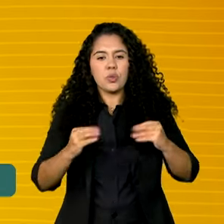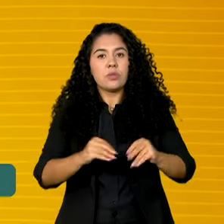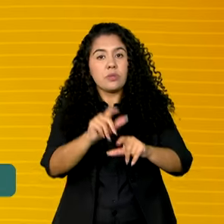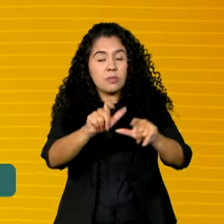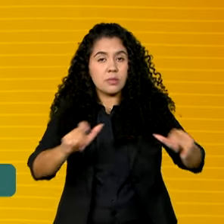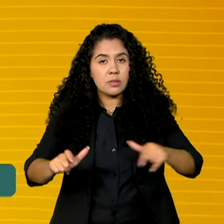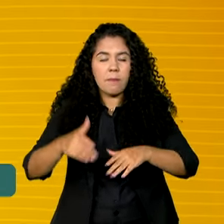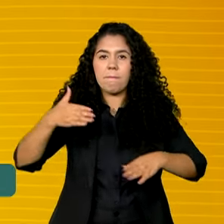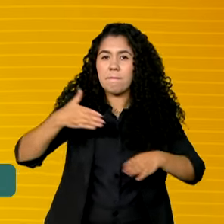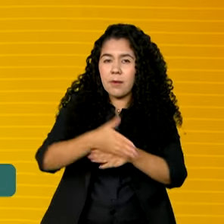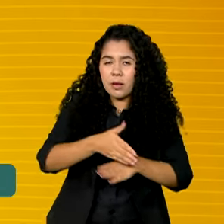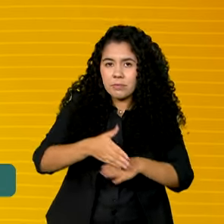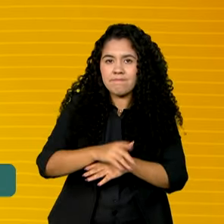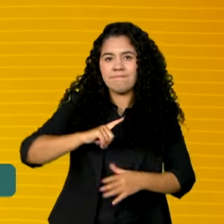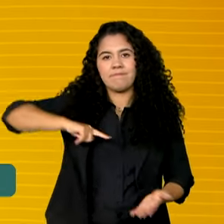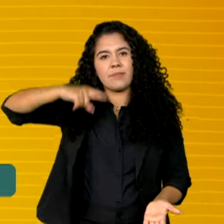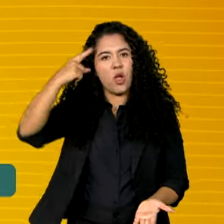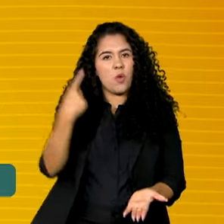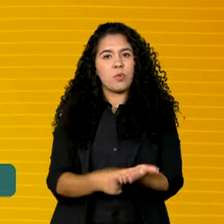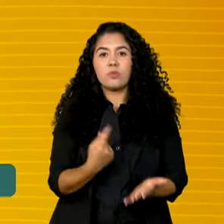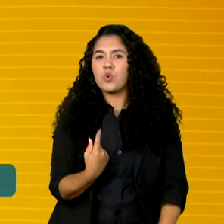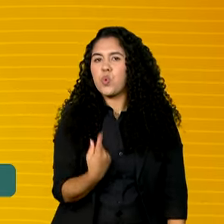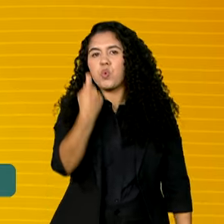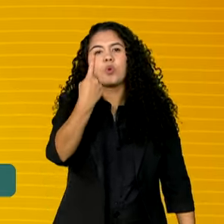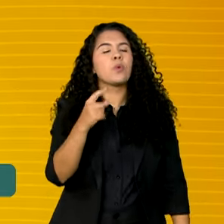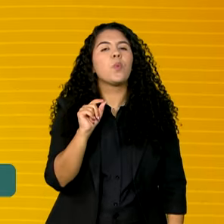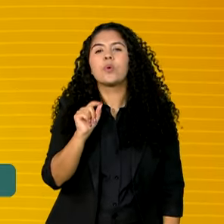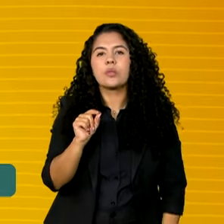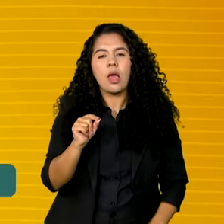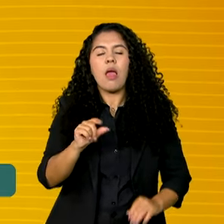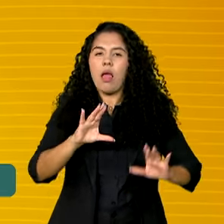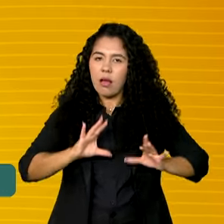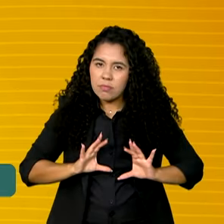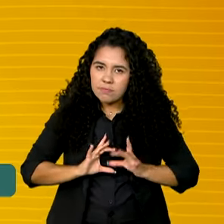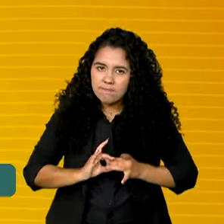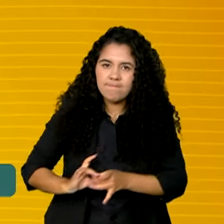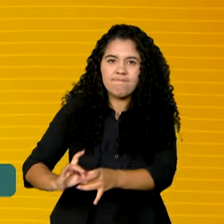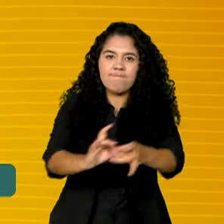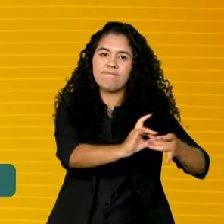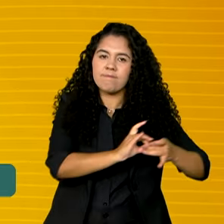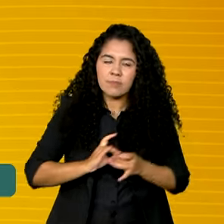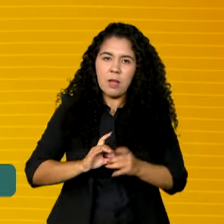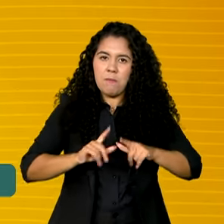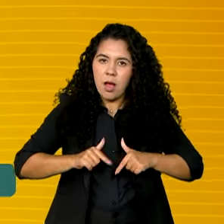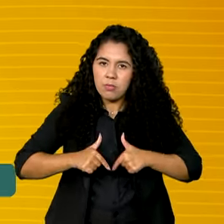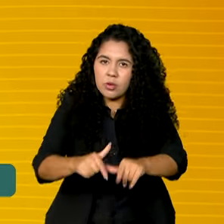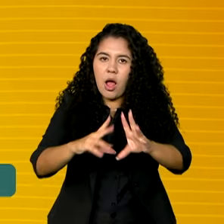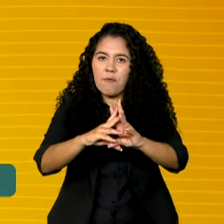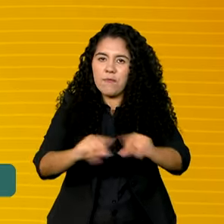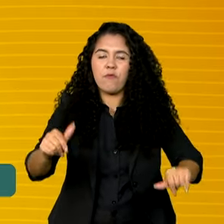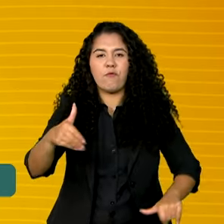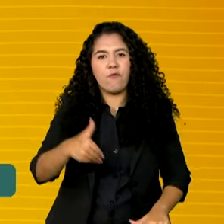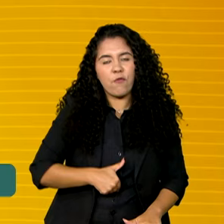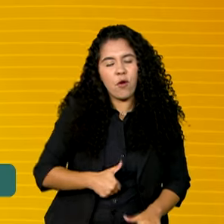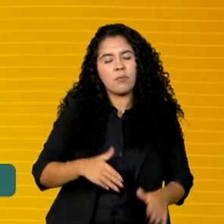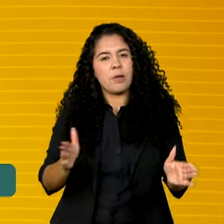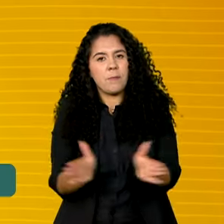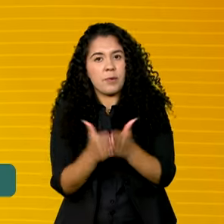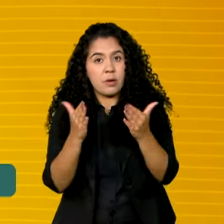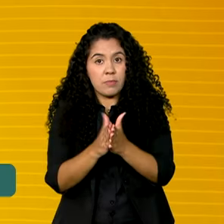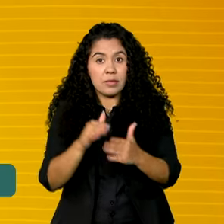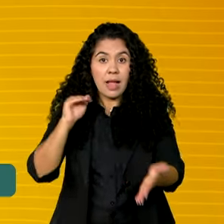pessoas, com o só compromisso, a aliança global contra a fome e a pobreza e para chegarmos até 2030,